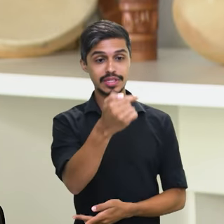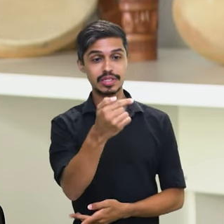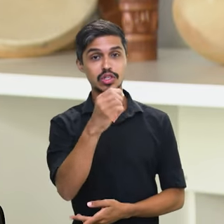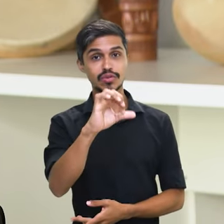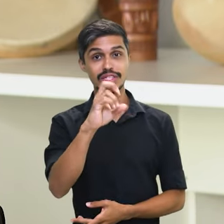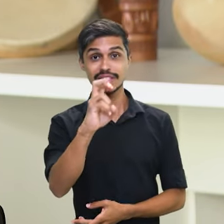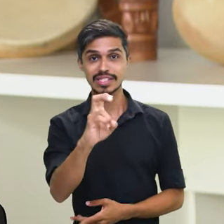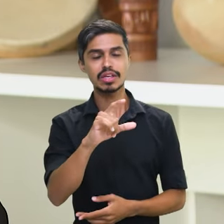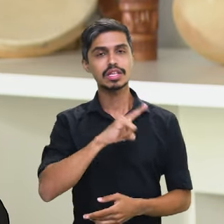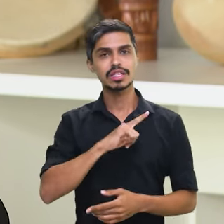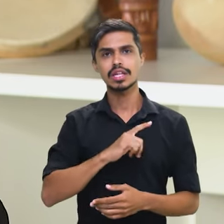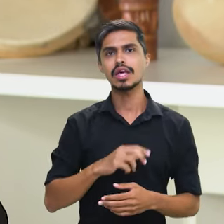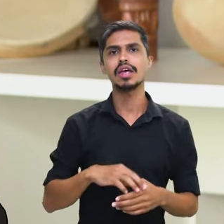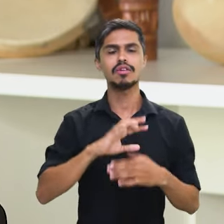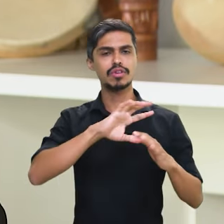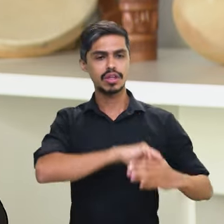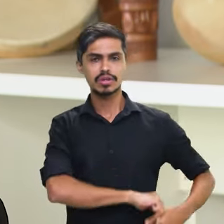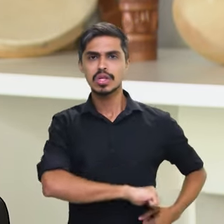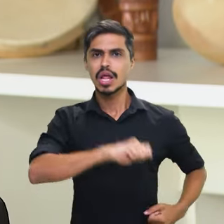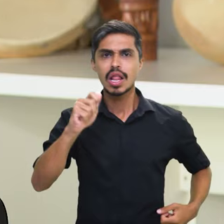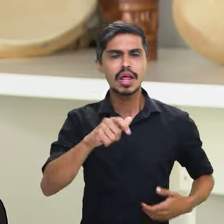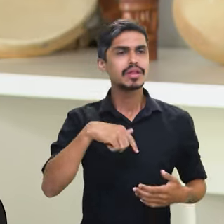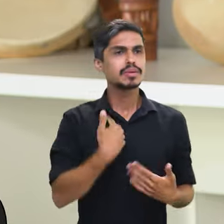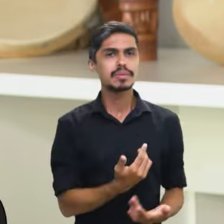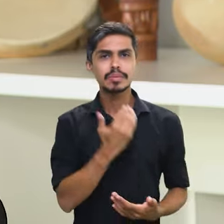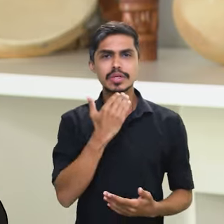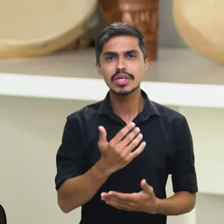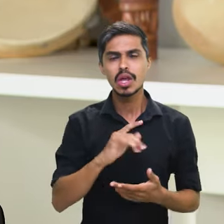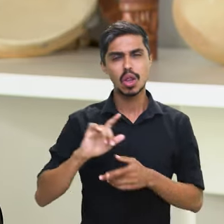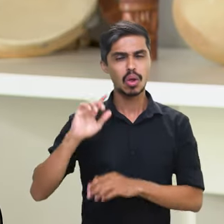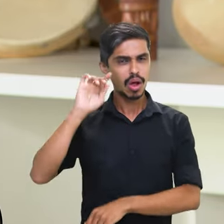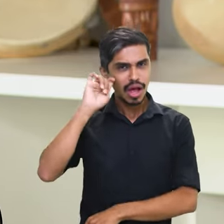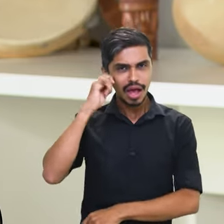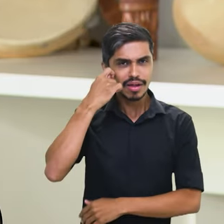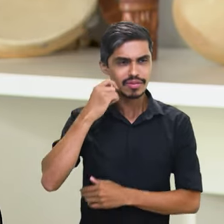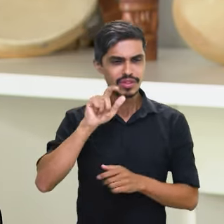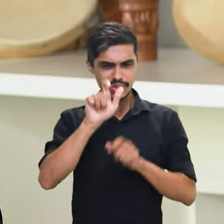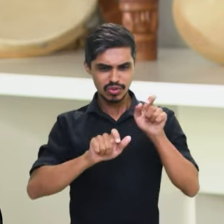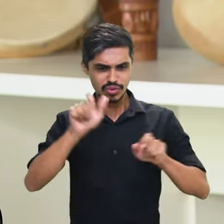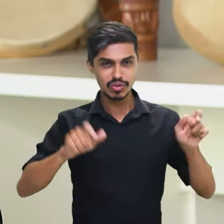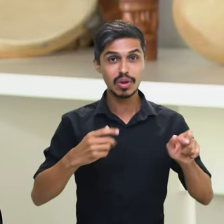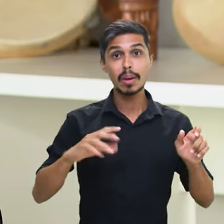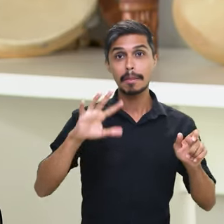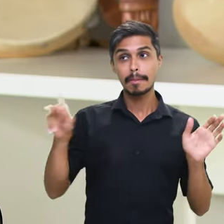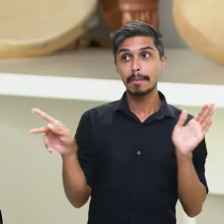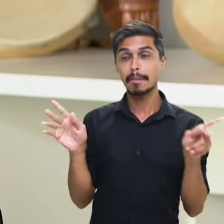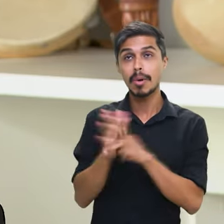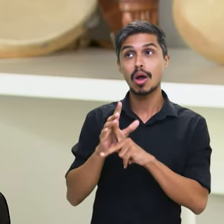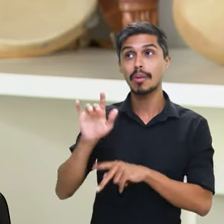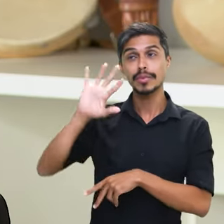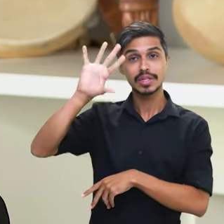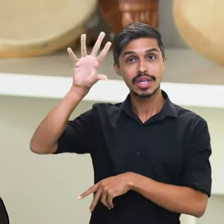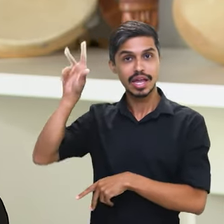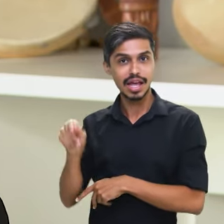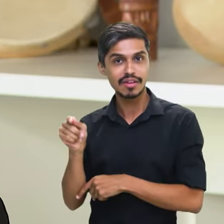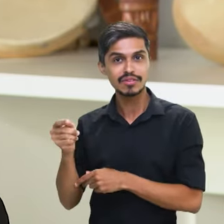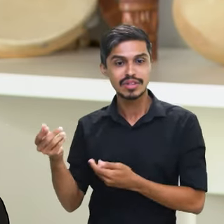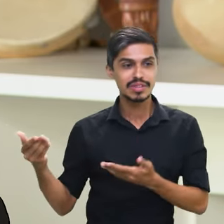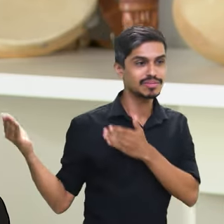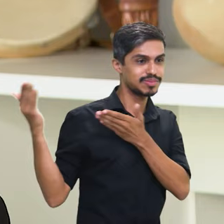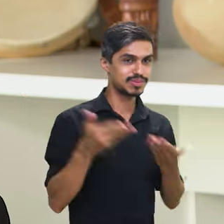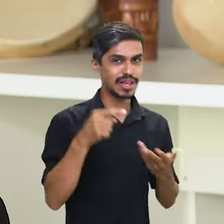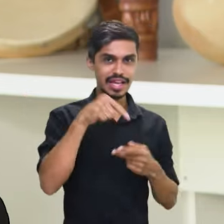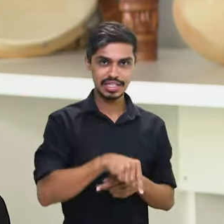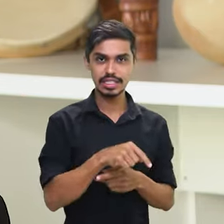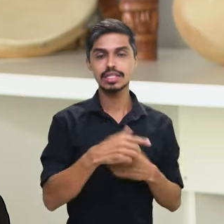livre no Brasil, com africanos escravizados, com africanos nascidos e vividos no Brasil, mas principalmente